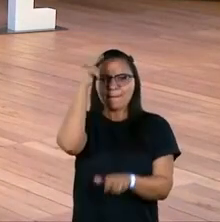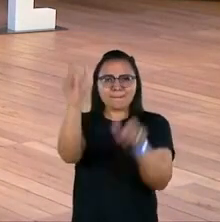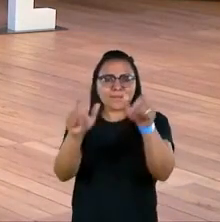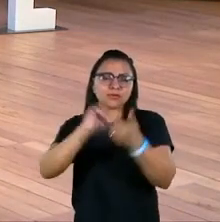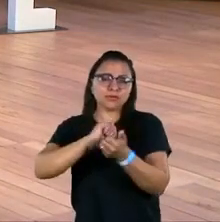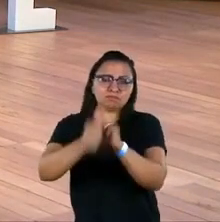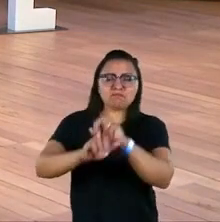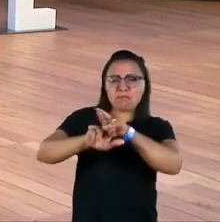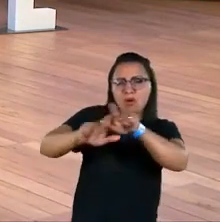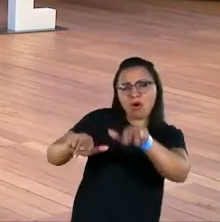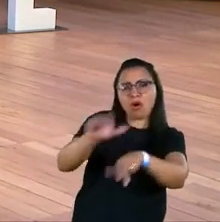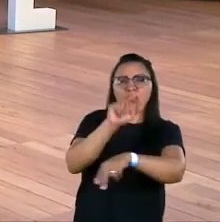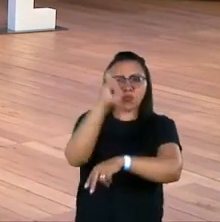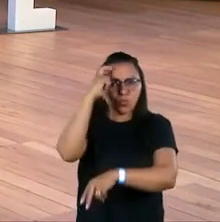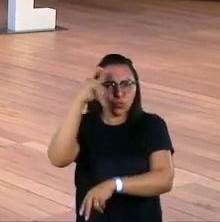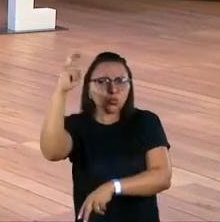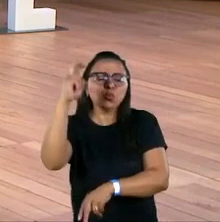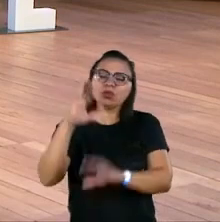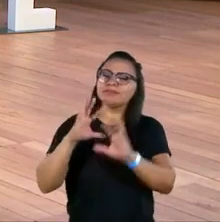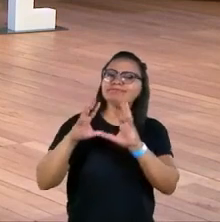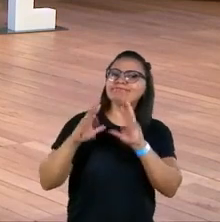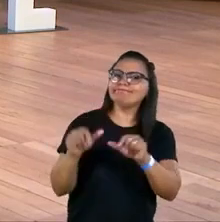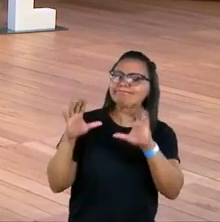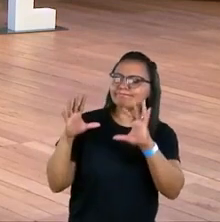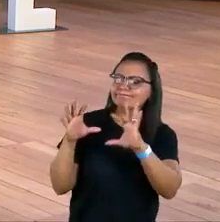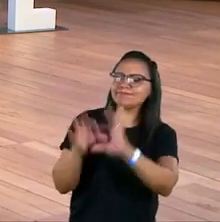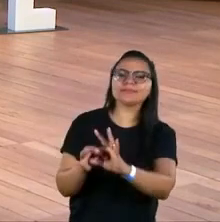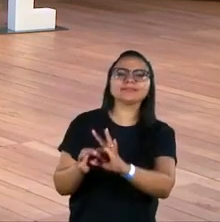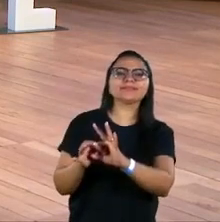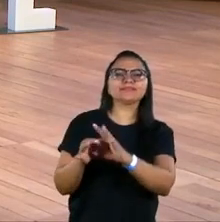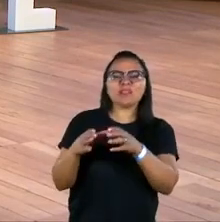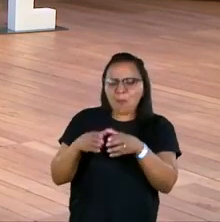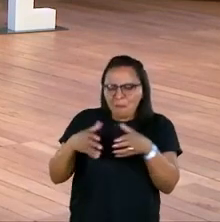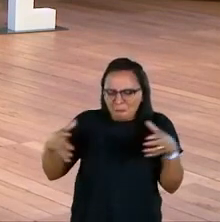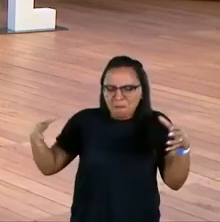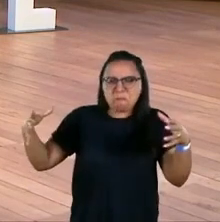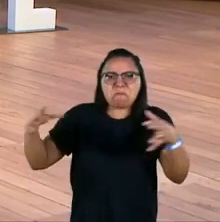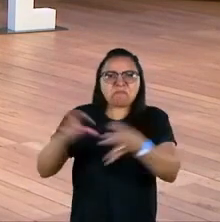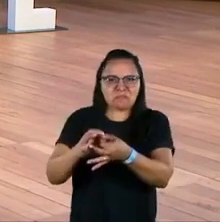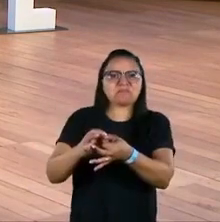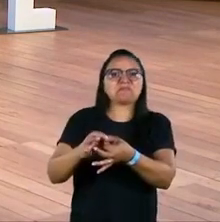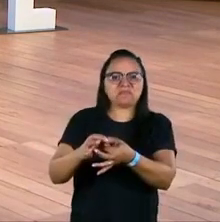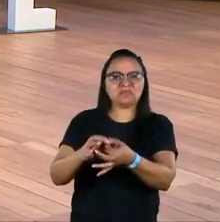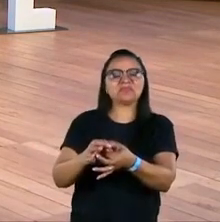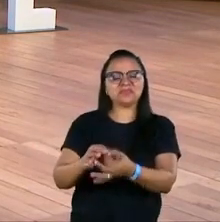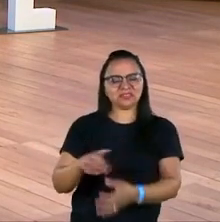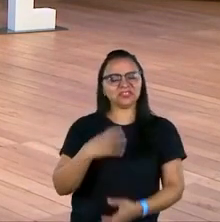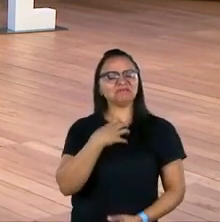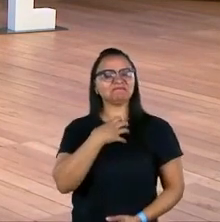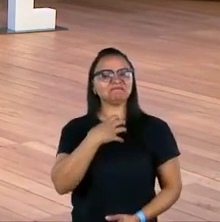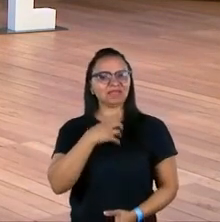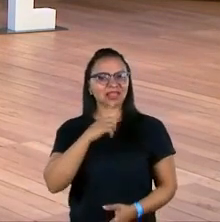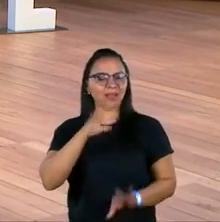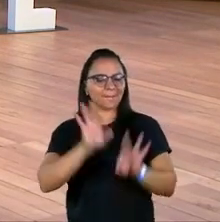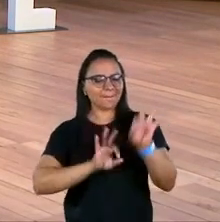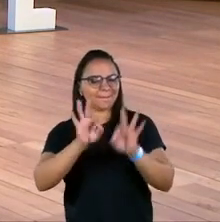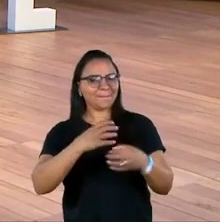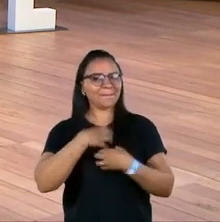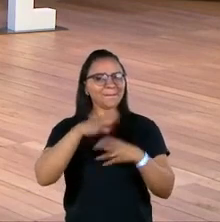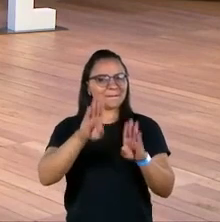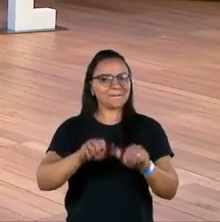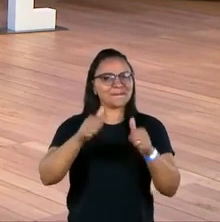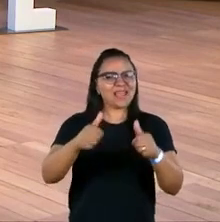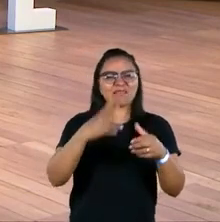ao esporte, à cultura, e tudo isso faz parte desse grande pacotão que faz a gente ter um programa de bem-estar.